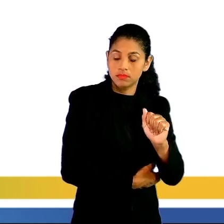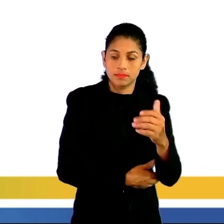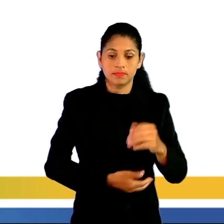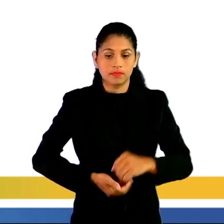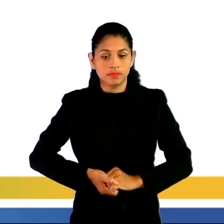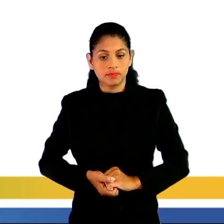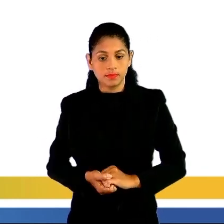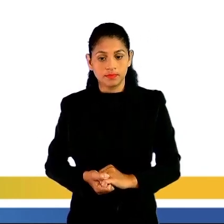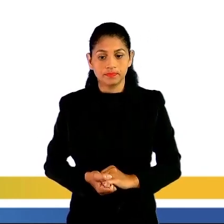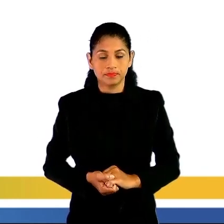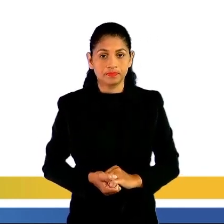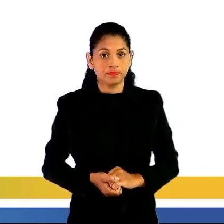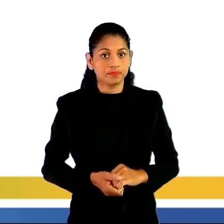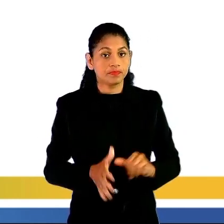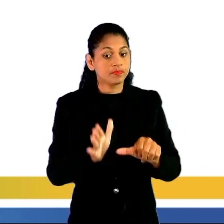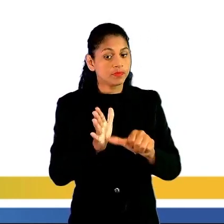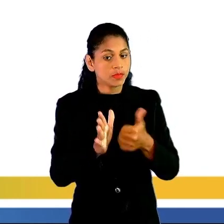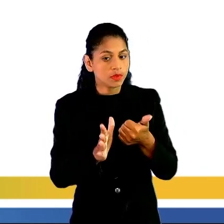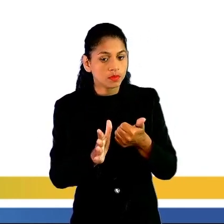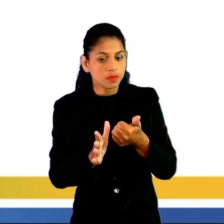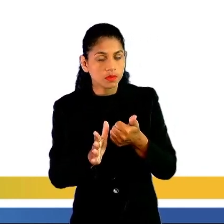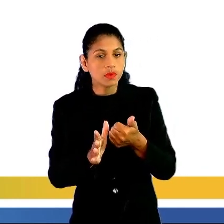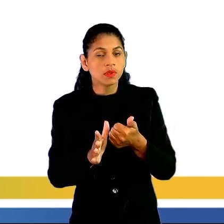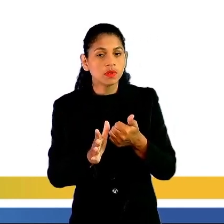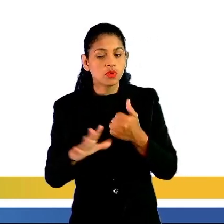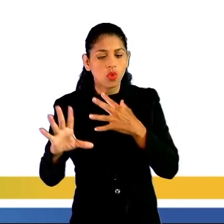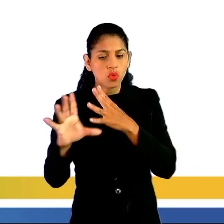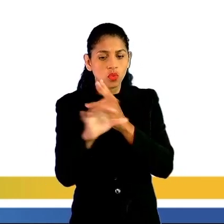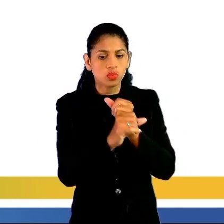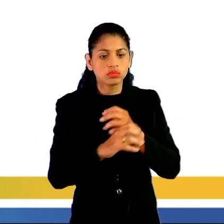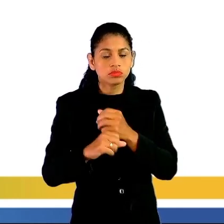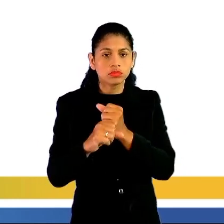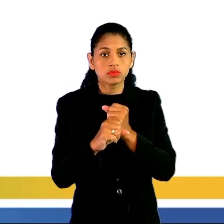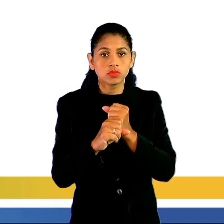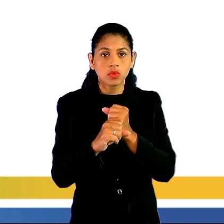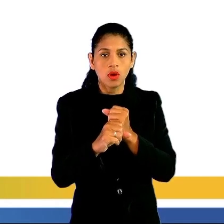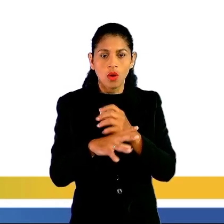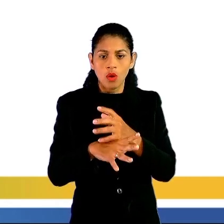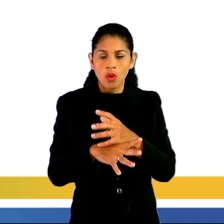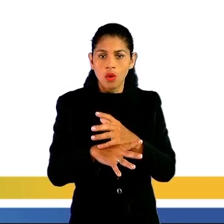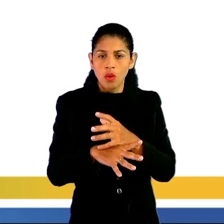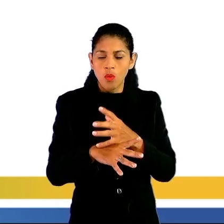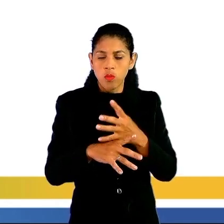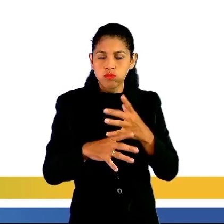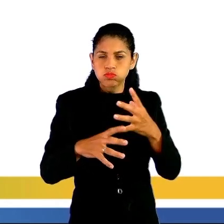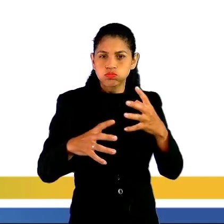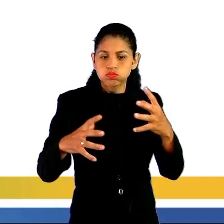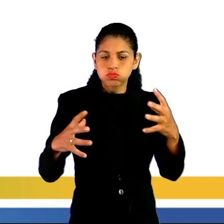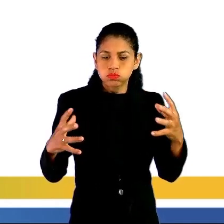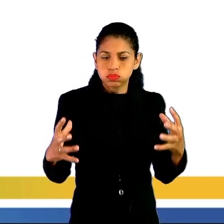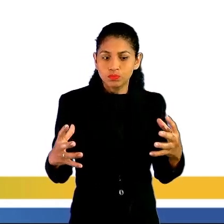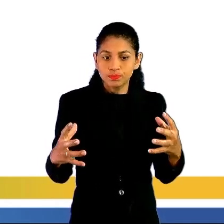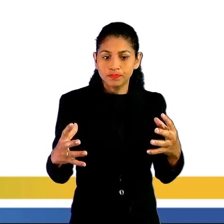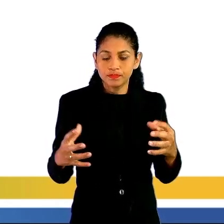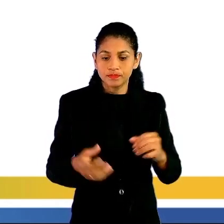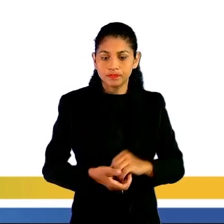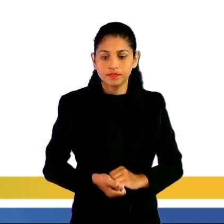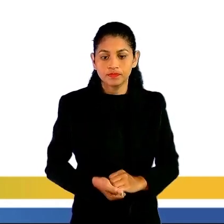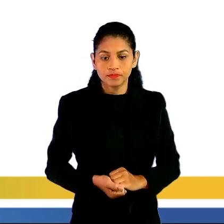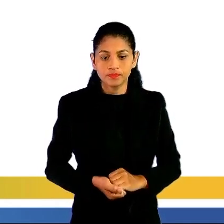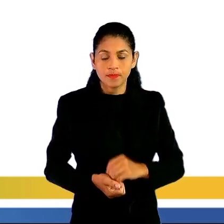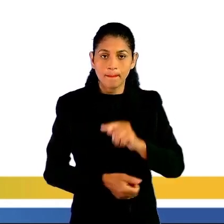Primeiro, vamos calcular o volume do hall do hotel. O volume vai ser 1